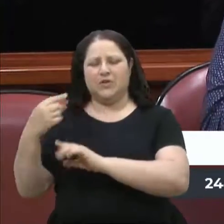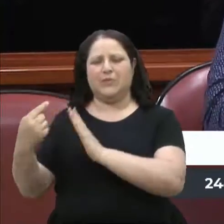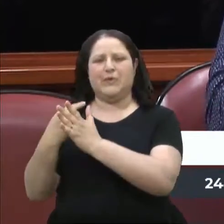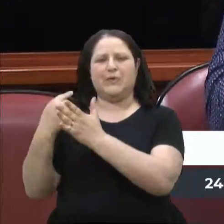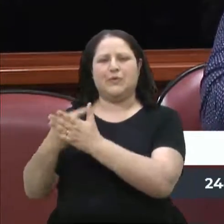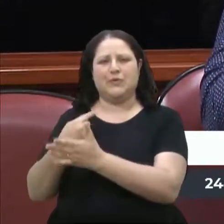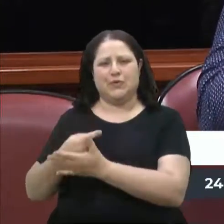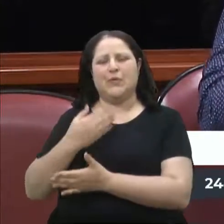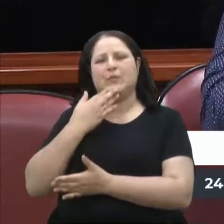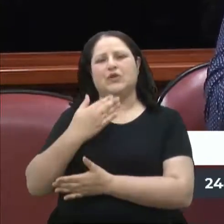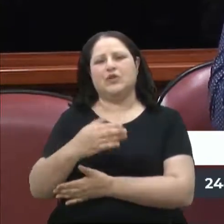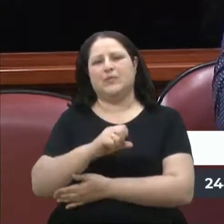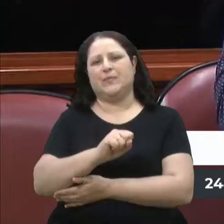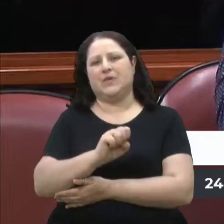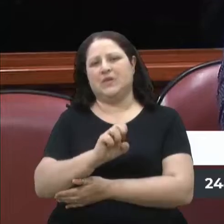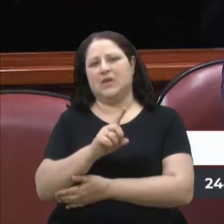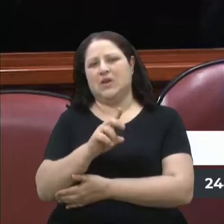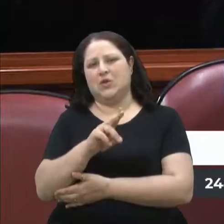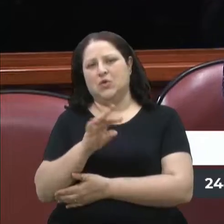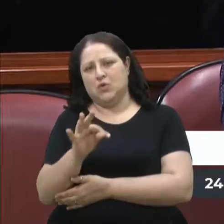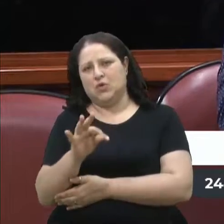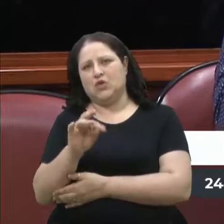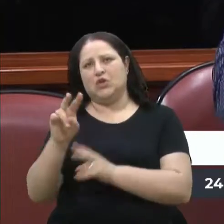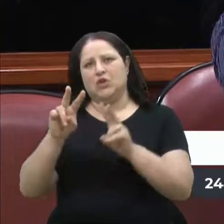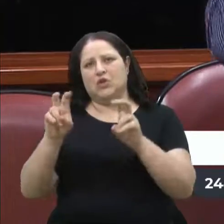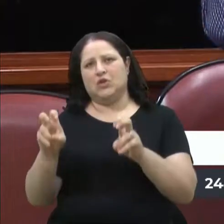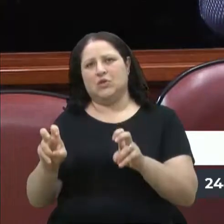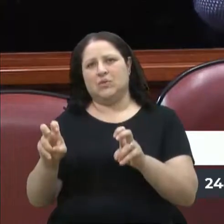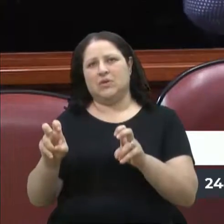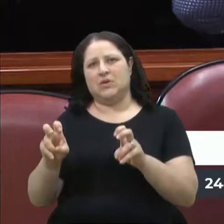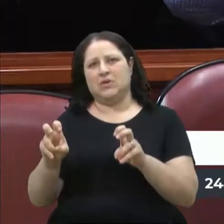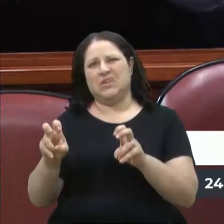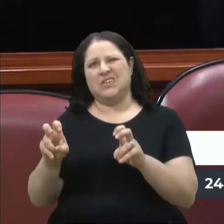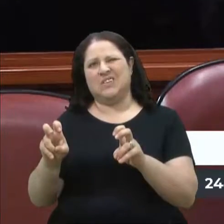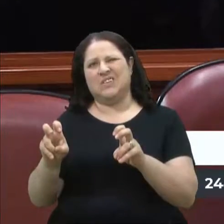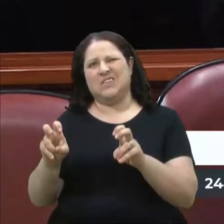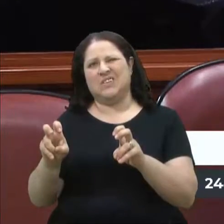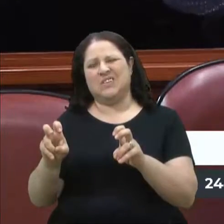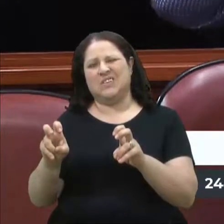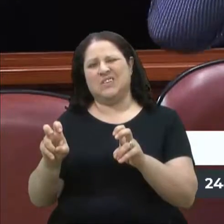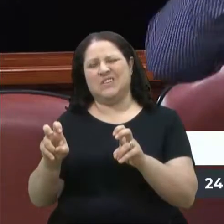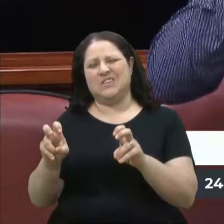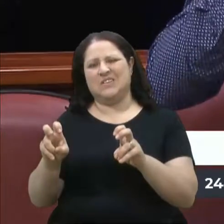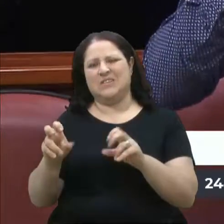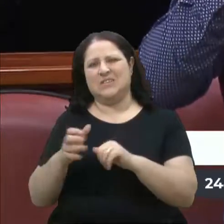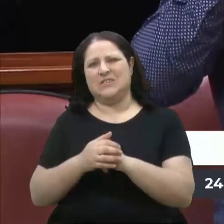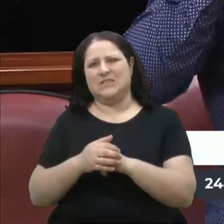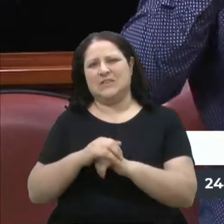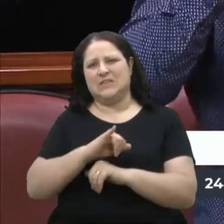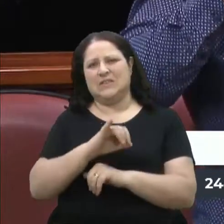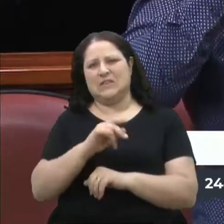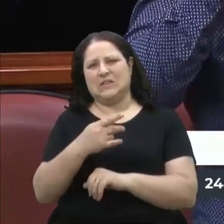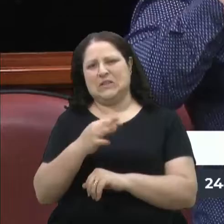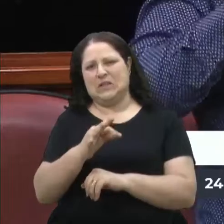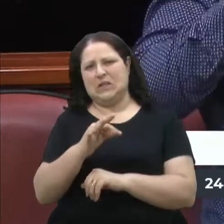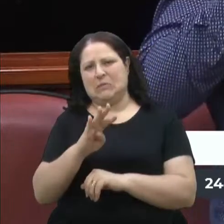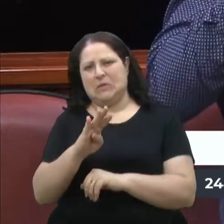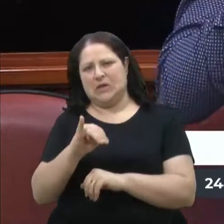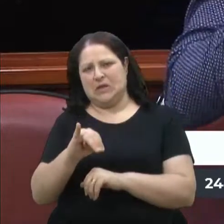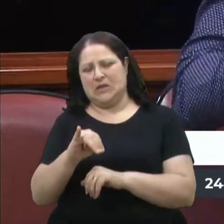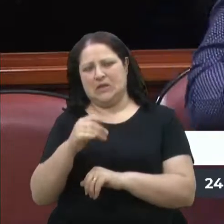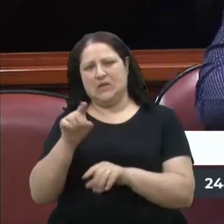Sedut, que trata sobre os PAR e ITBI. Qual é o assunto, gente? A questão é o seguinte, nós temos